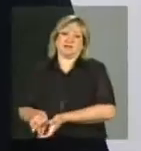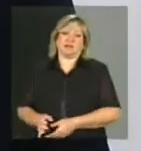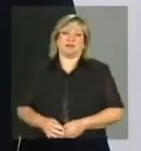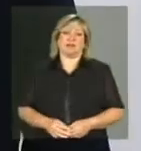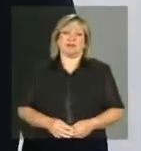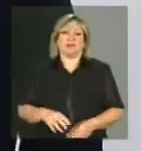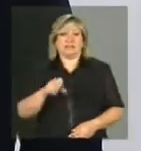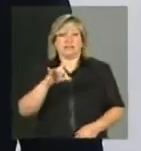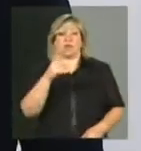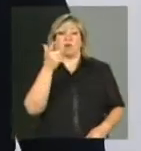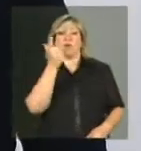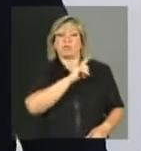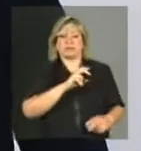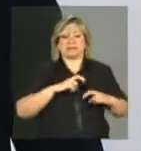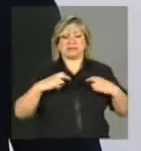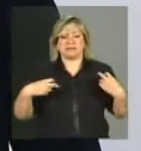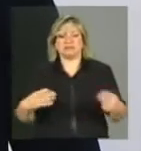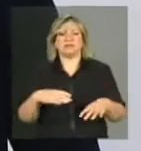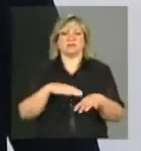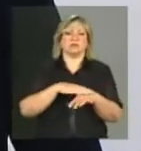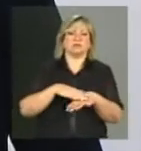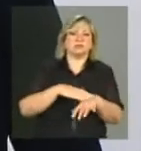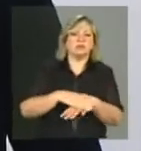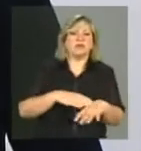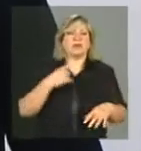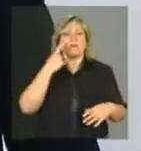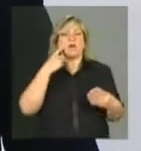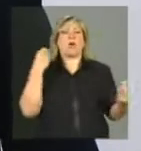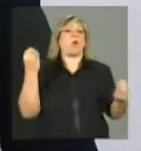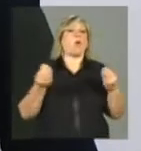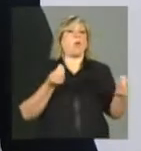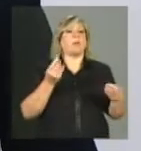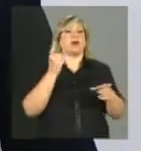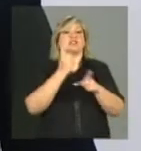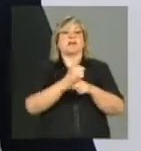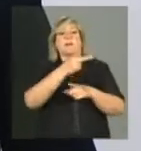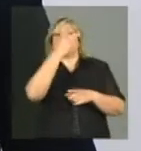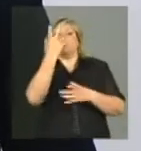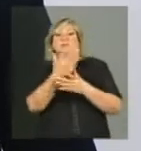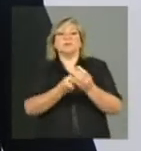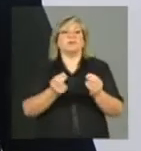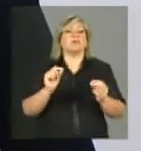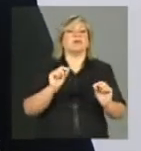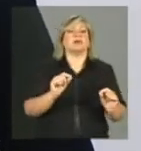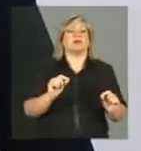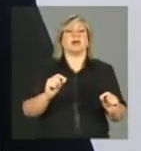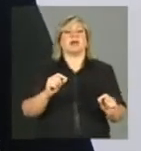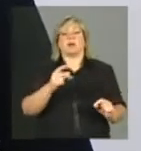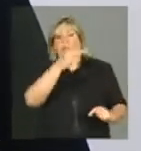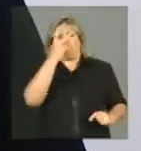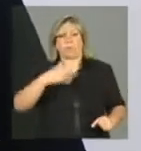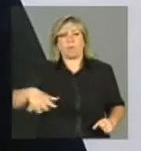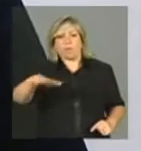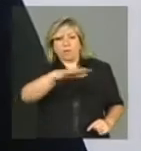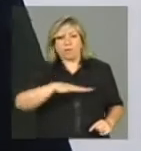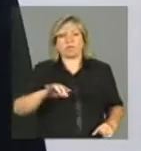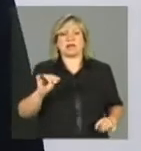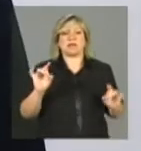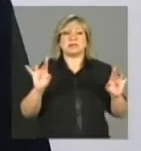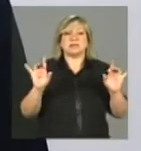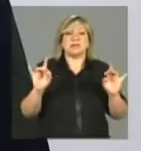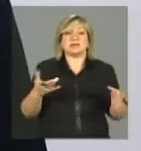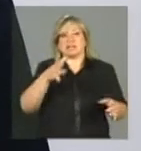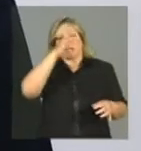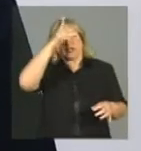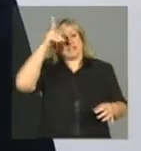conseguir sentar e discutir a questão dos não localizados, a questão das populações especiais de